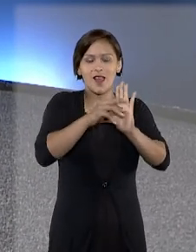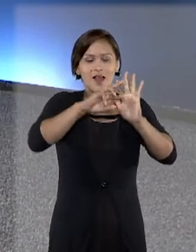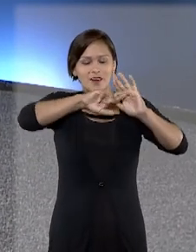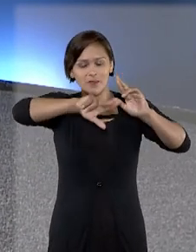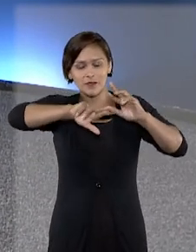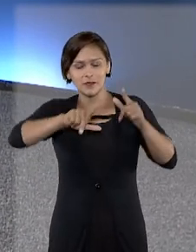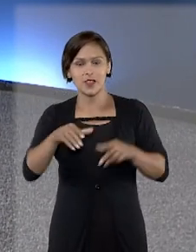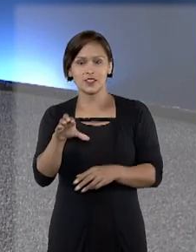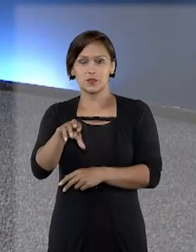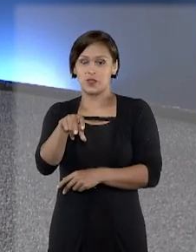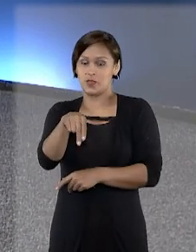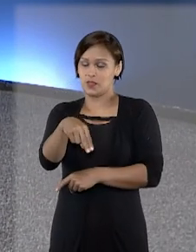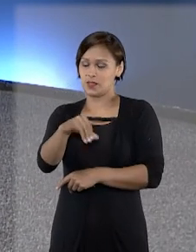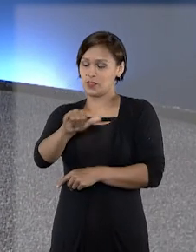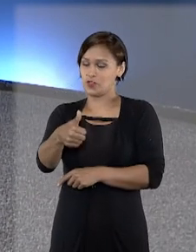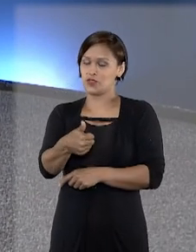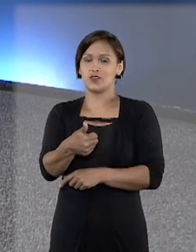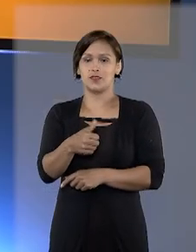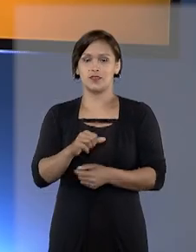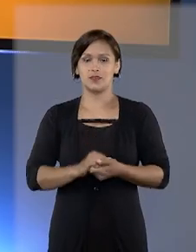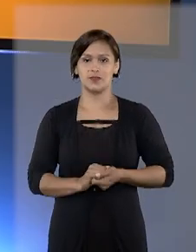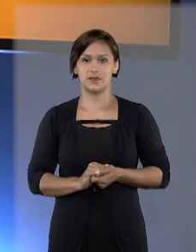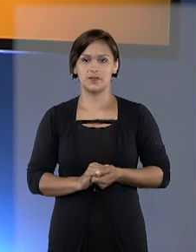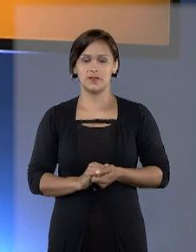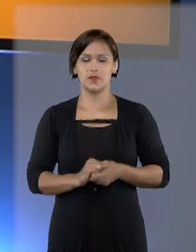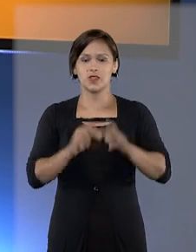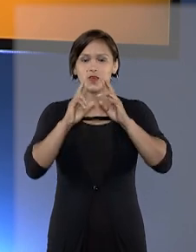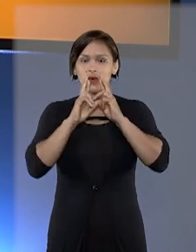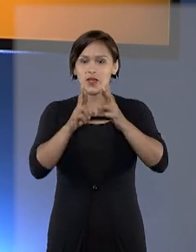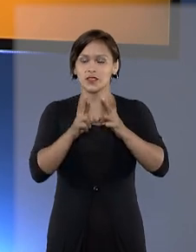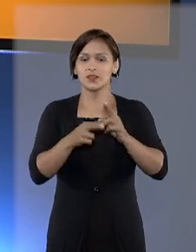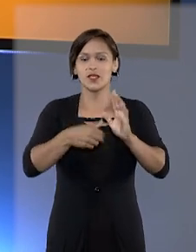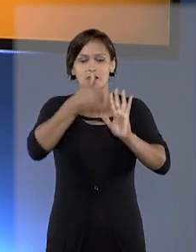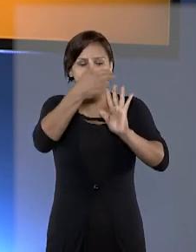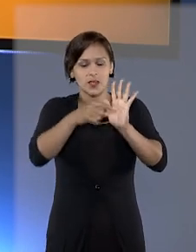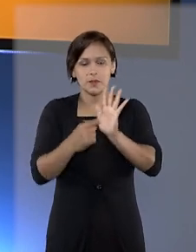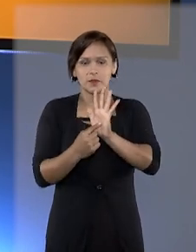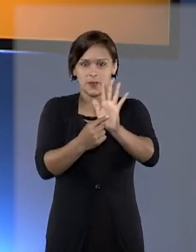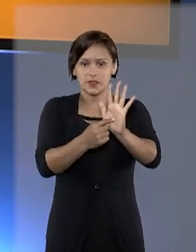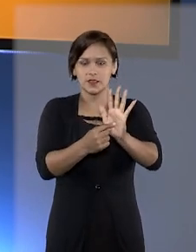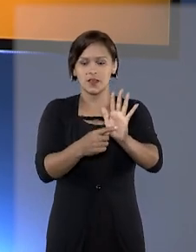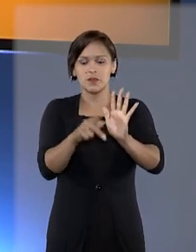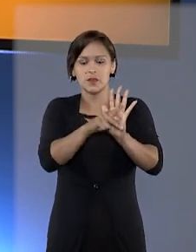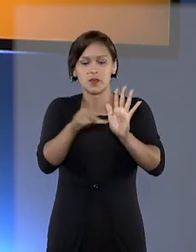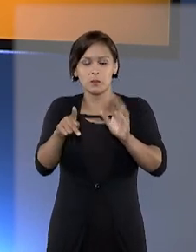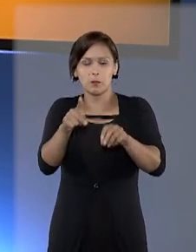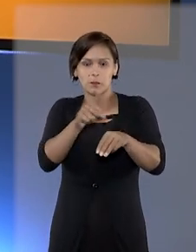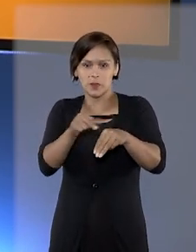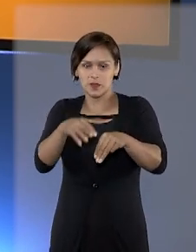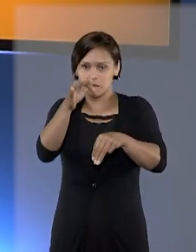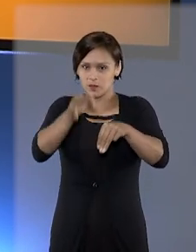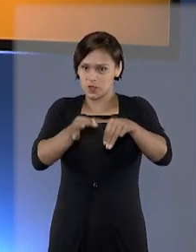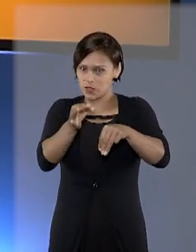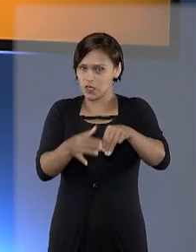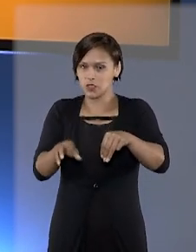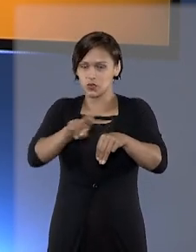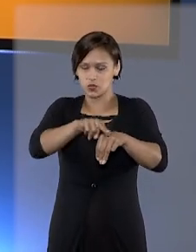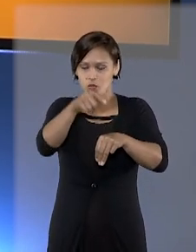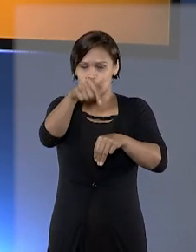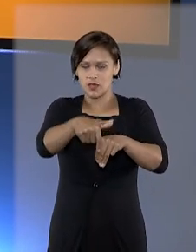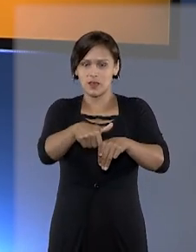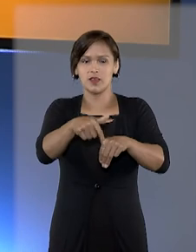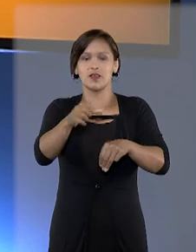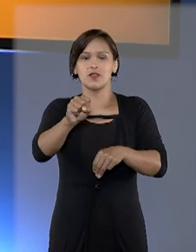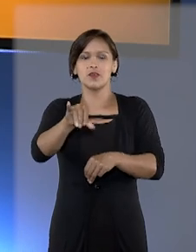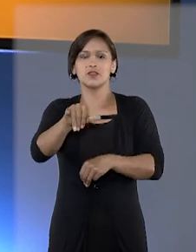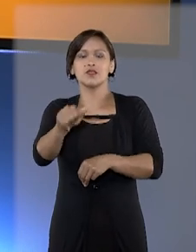pelo Conselho Nacional de Justiça. Os resultados foram apresentados pelo presidente, ministro Humberto Martins,